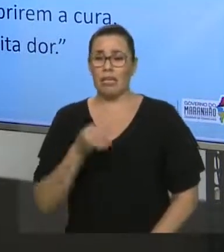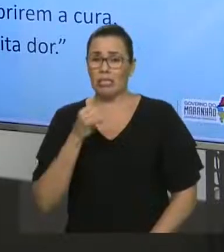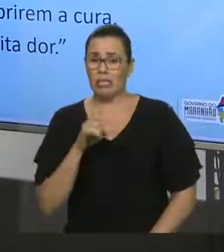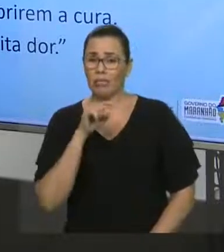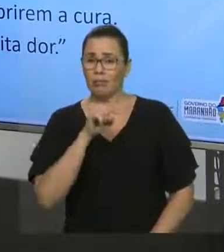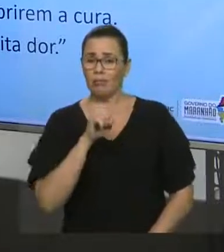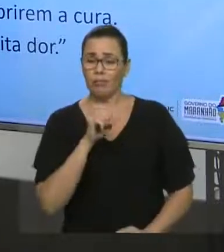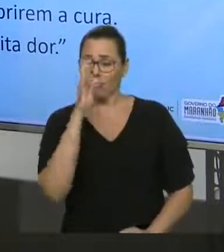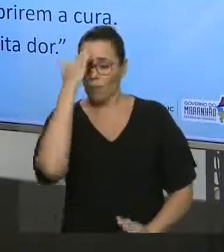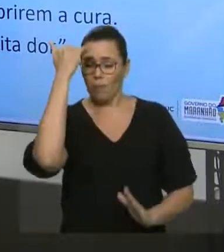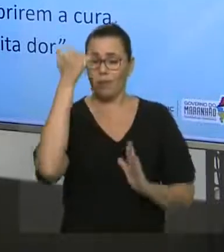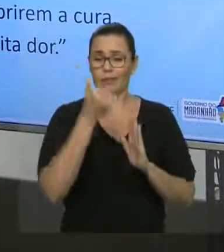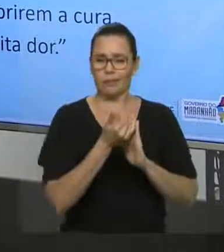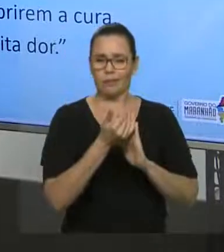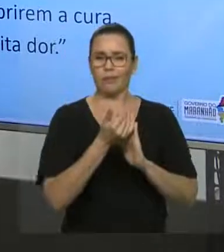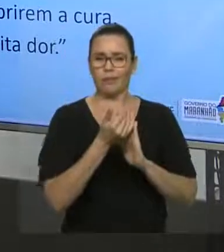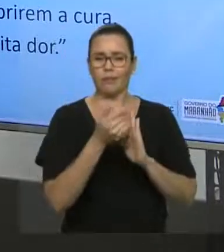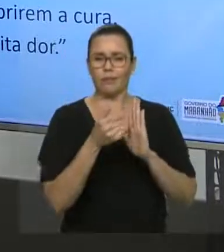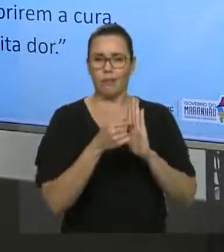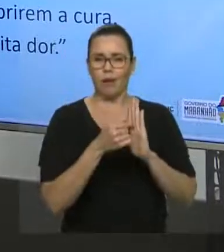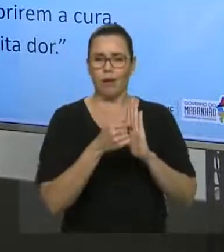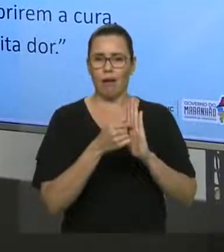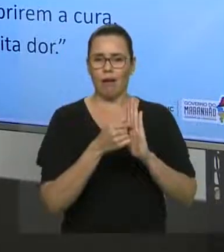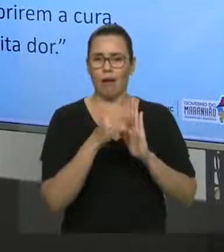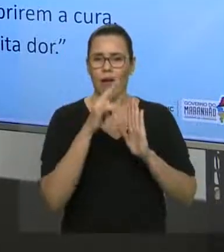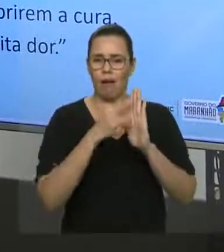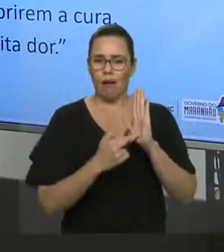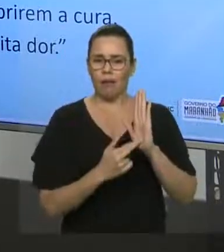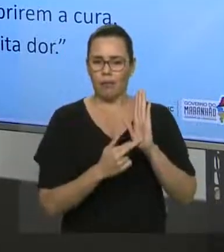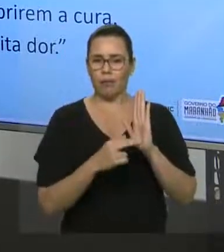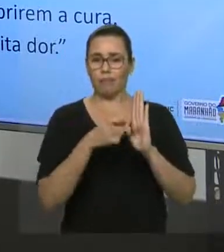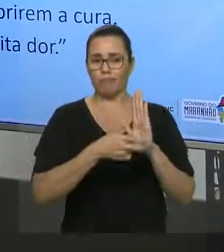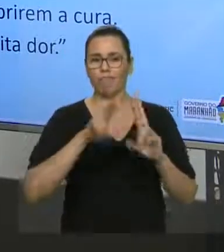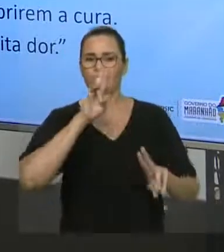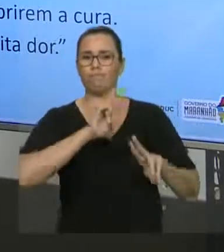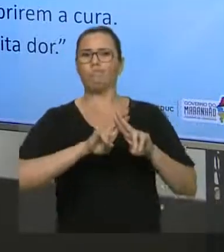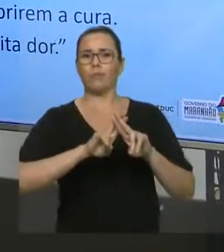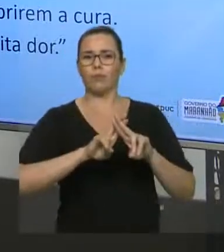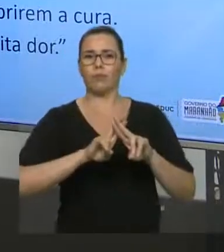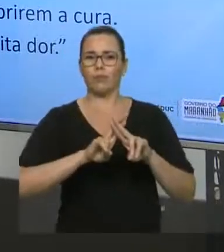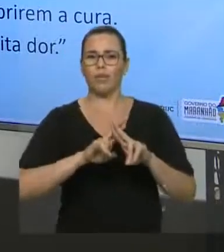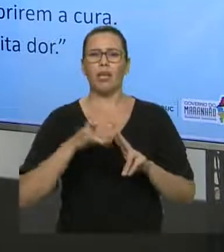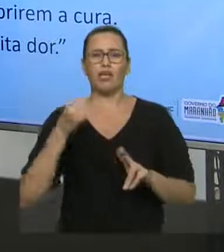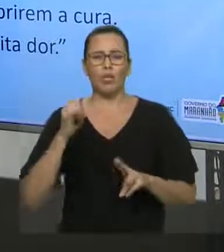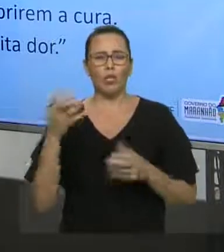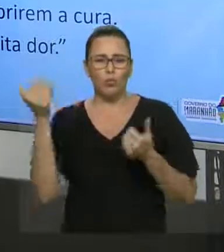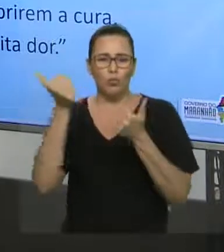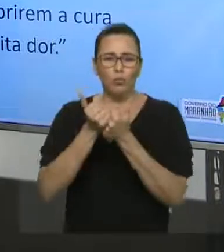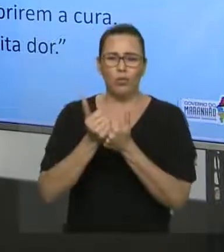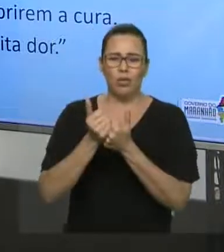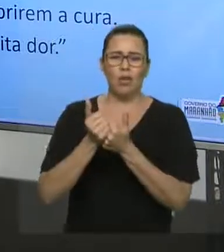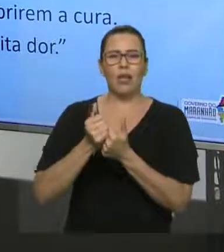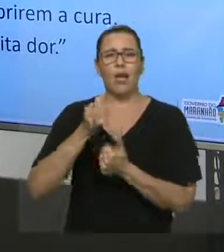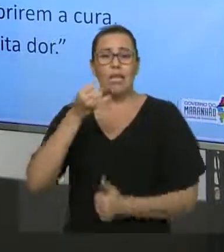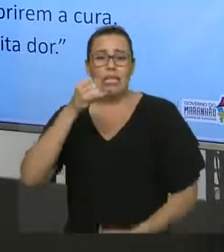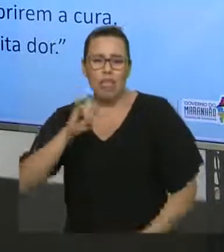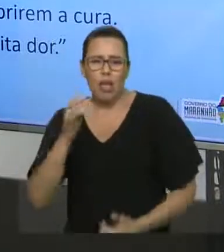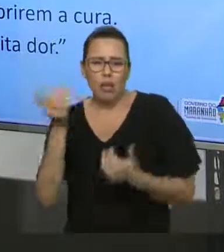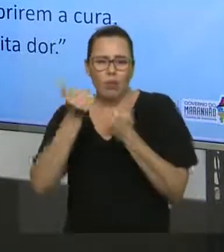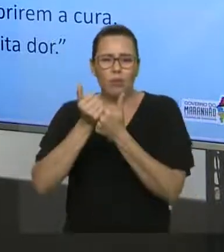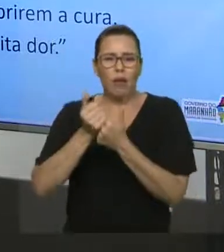notem. Caso descumpram a ordem. Está claro? Lembra que eu falei para vocês. Toda vez que você pode substituir por caso, a ideia é de